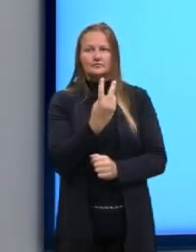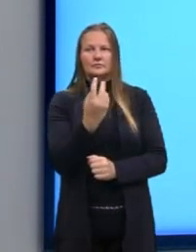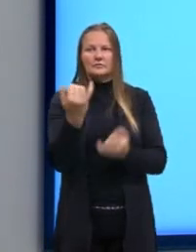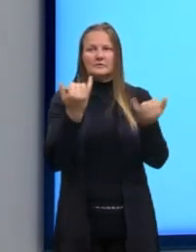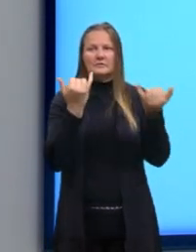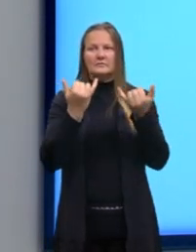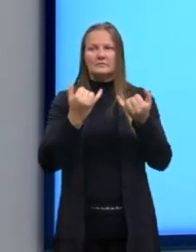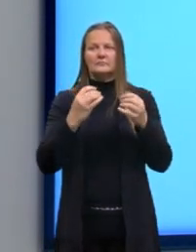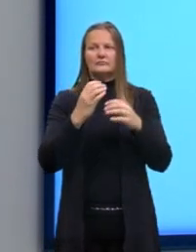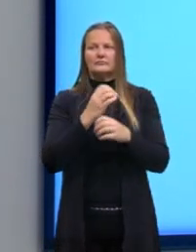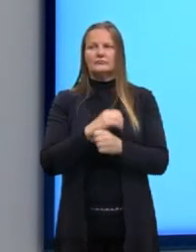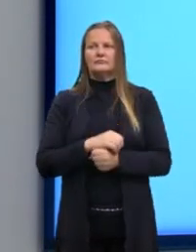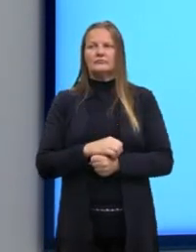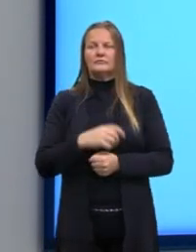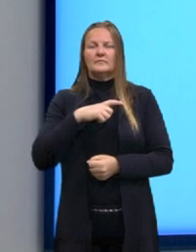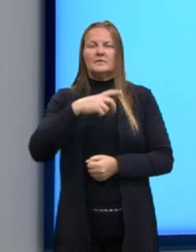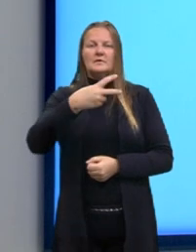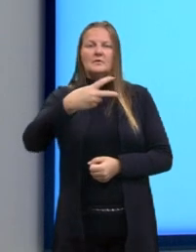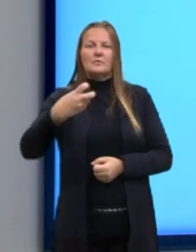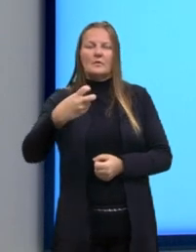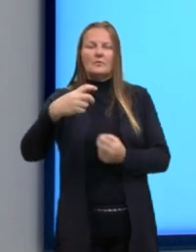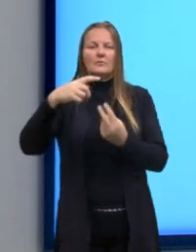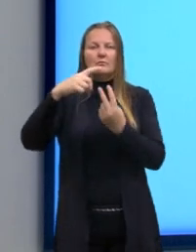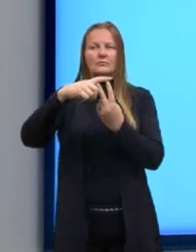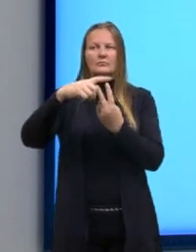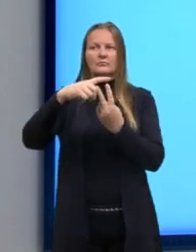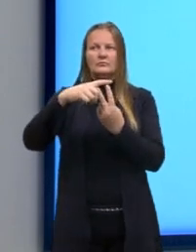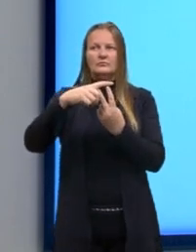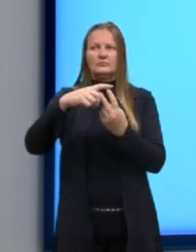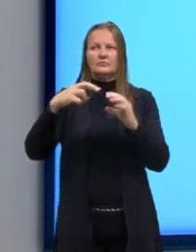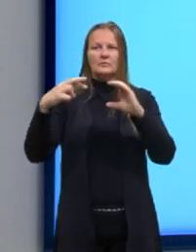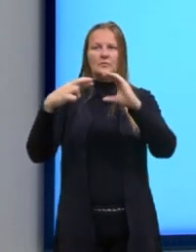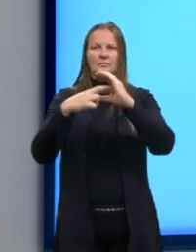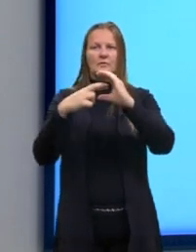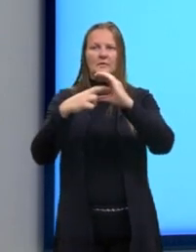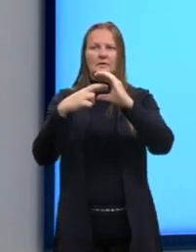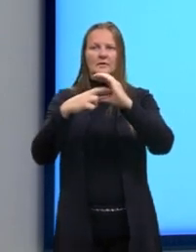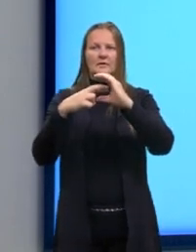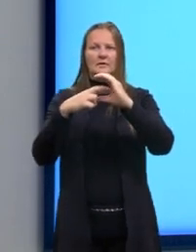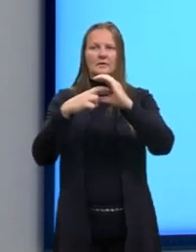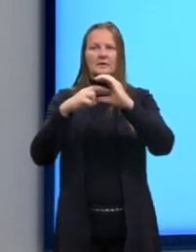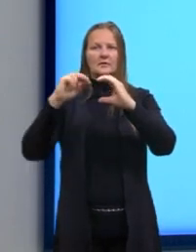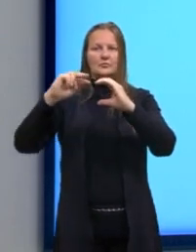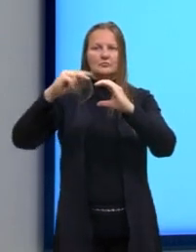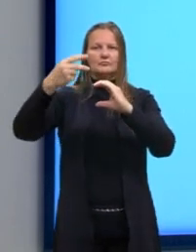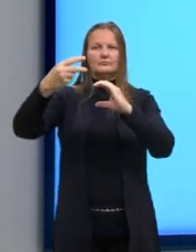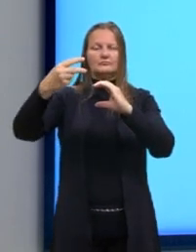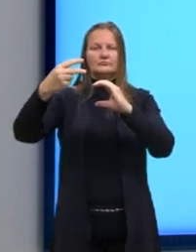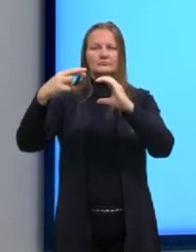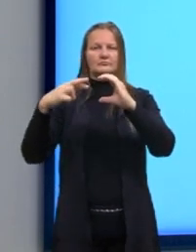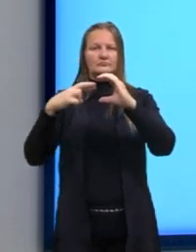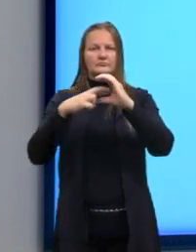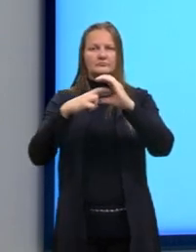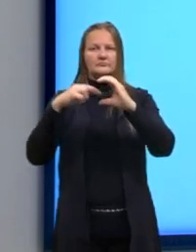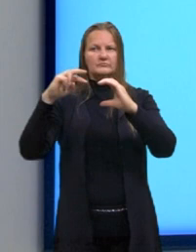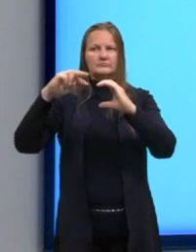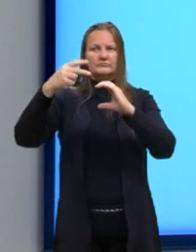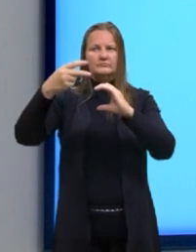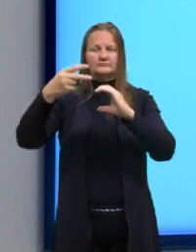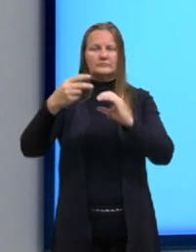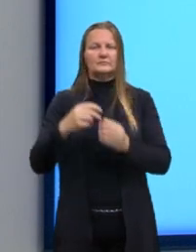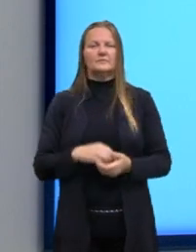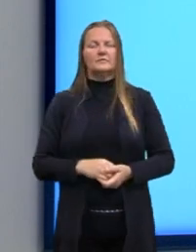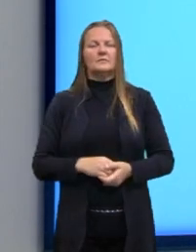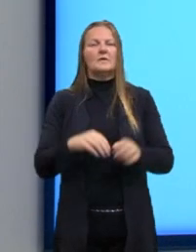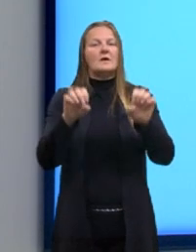termos. E nós temos, então, o raio da nossa circunferência ao quadrado. Essa é, basicamente,